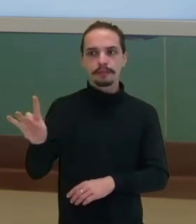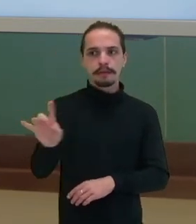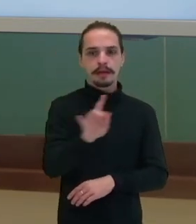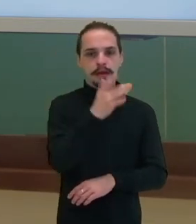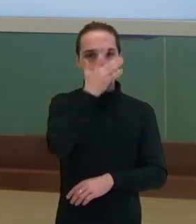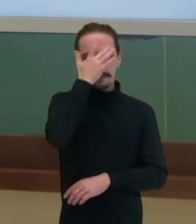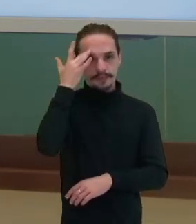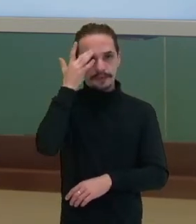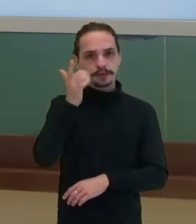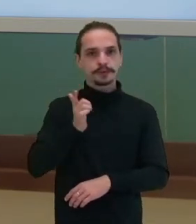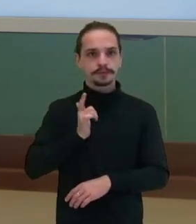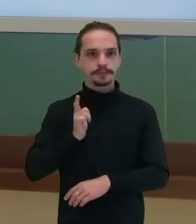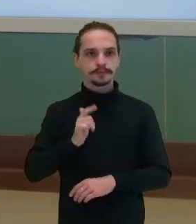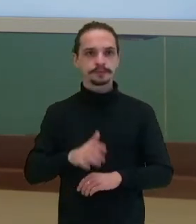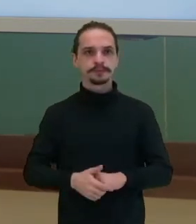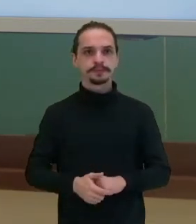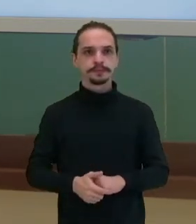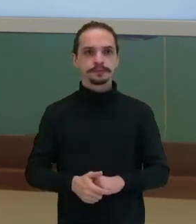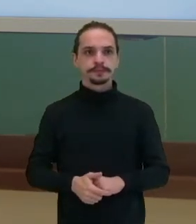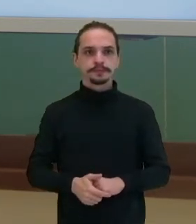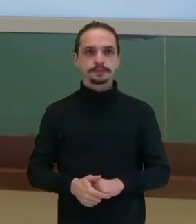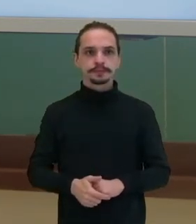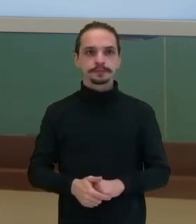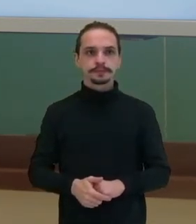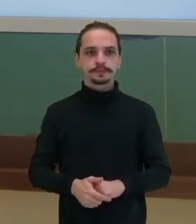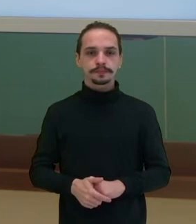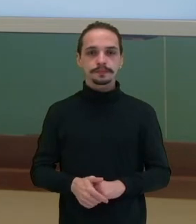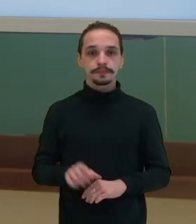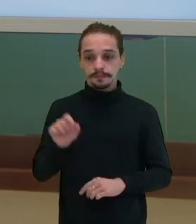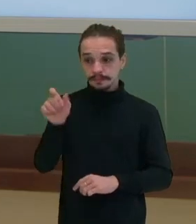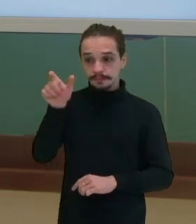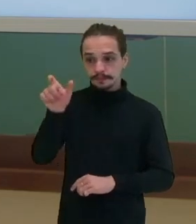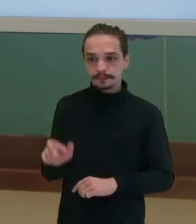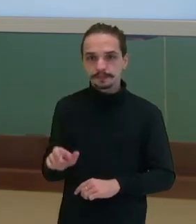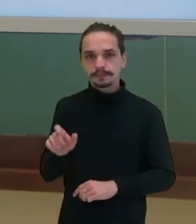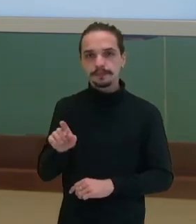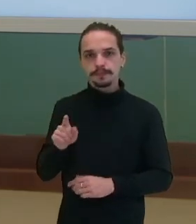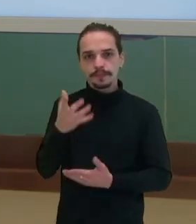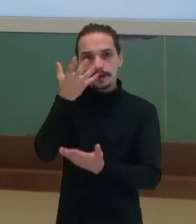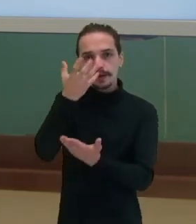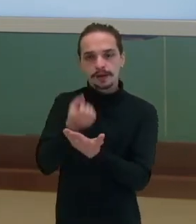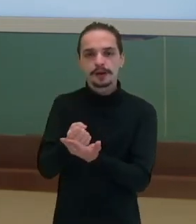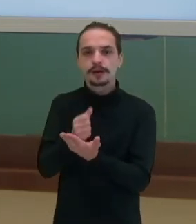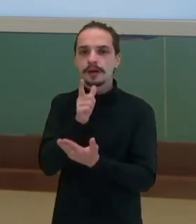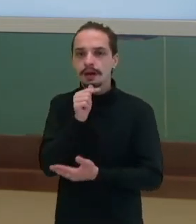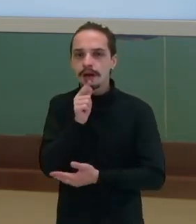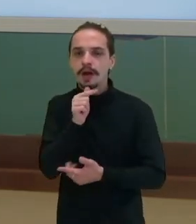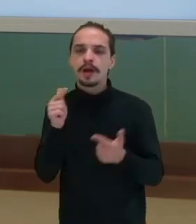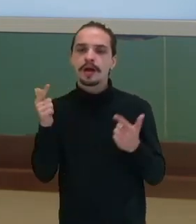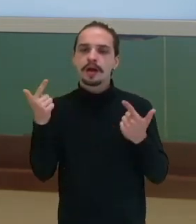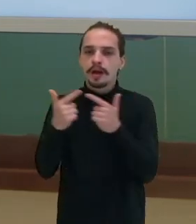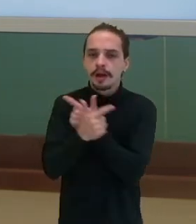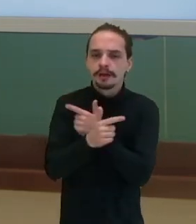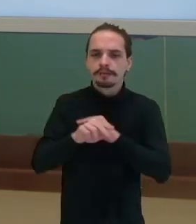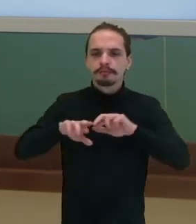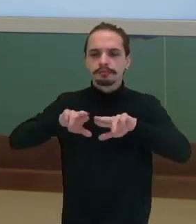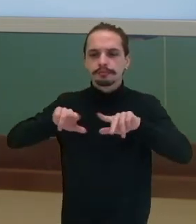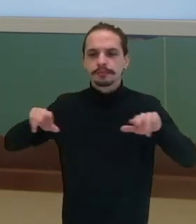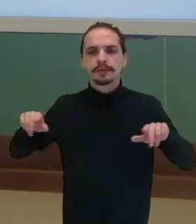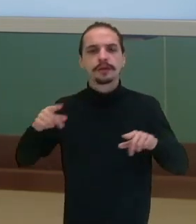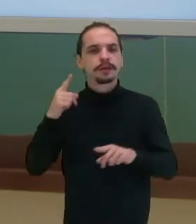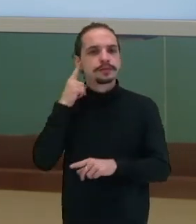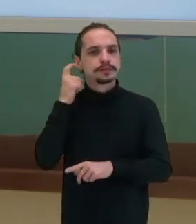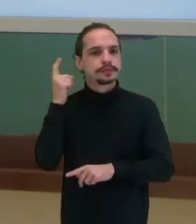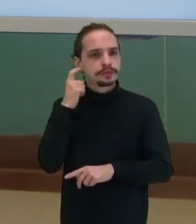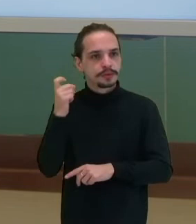ser humano é único. Então, o artista, além de gravar sons de água, também gravou sons de risos de pessoas das regiões ribeirinhas,